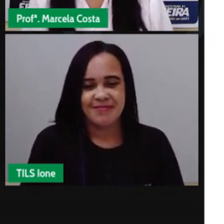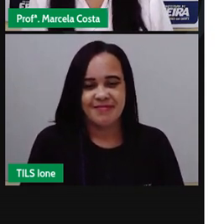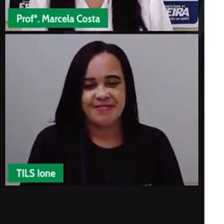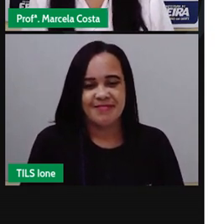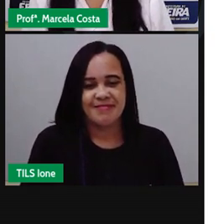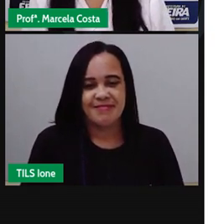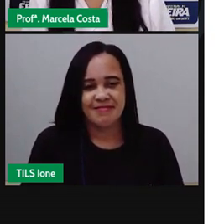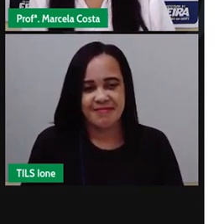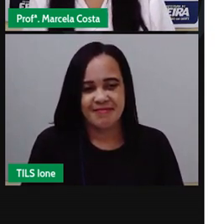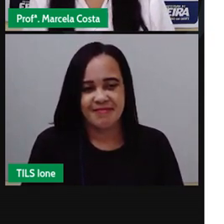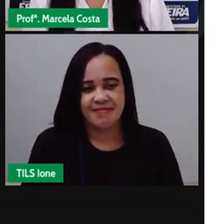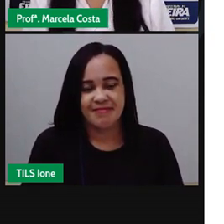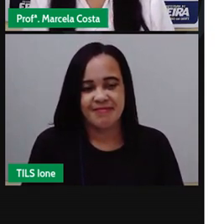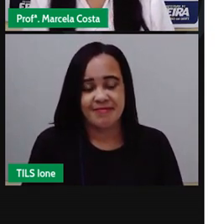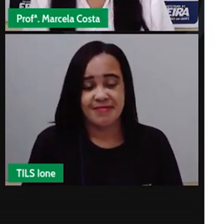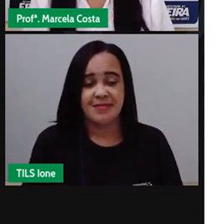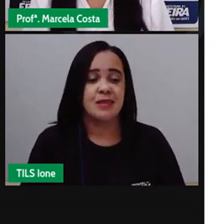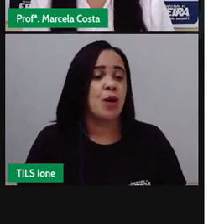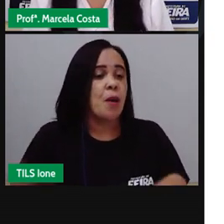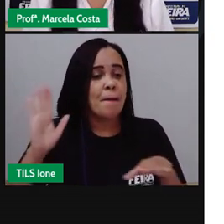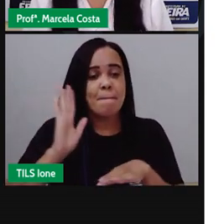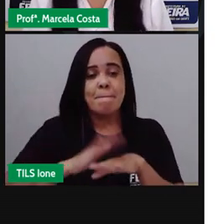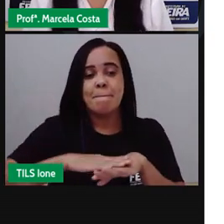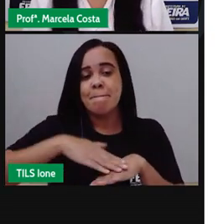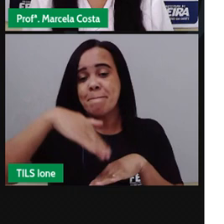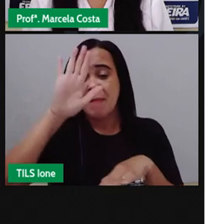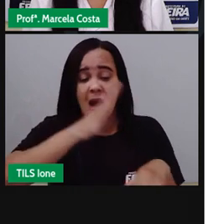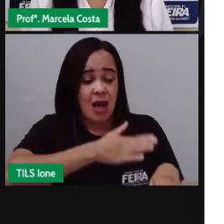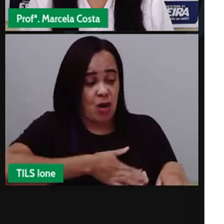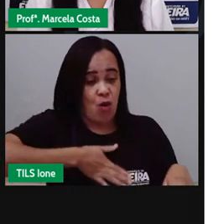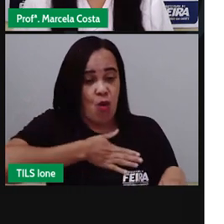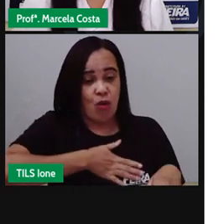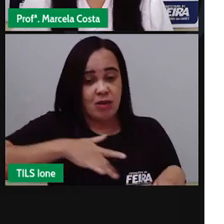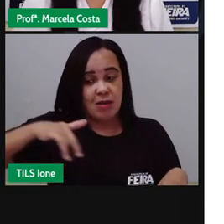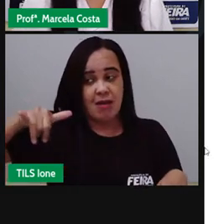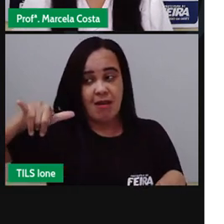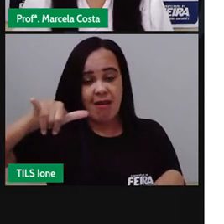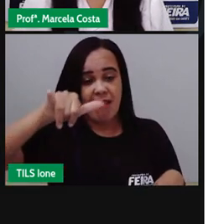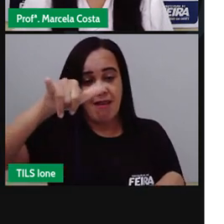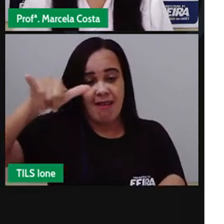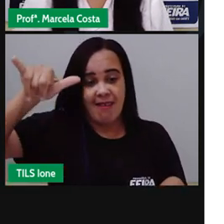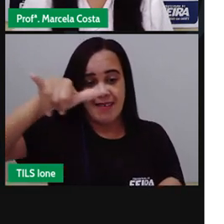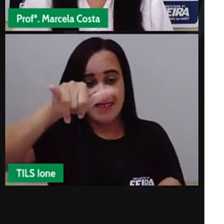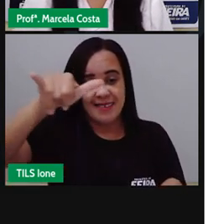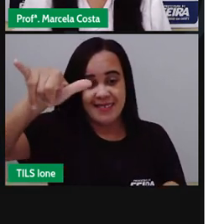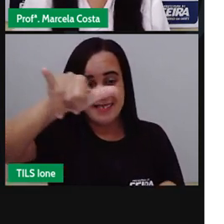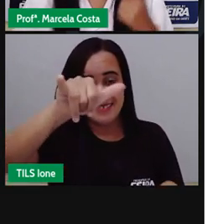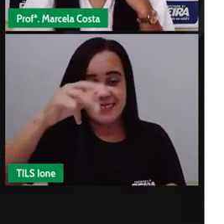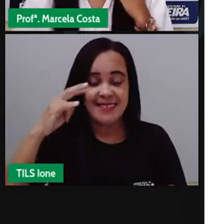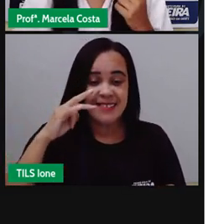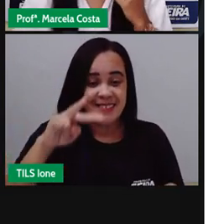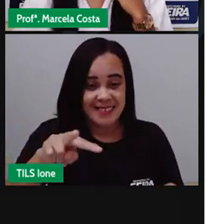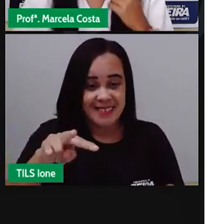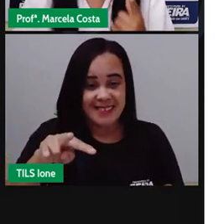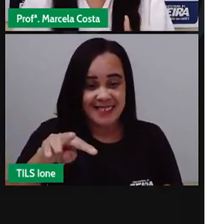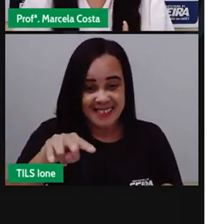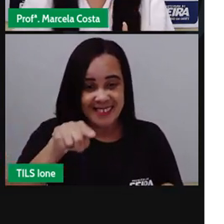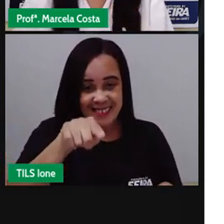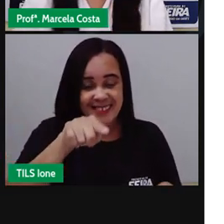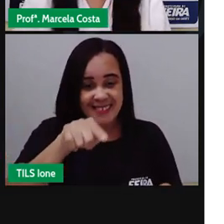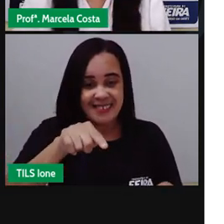então o brinquedo que foi mais votado foi o avião a gente vê aqui visualmente